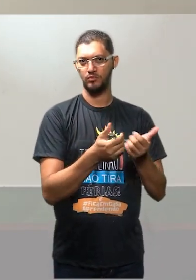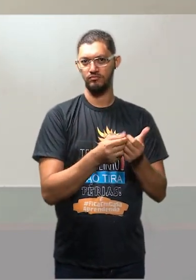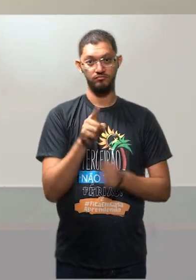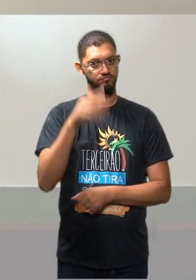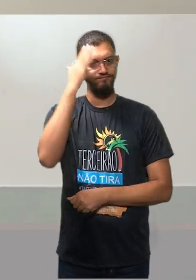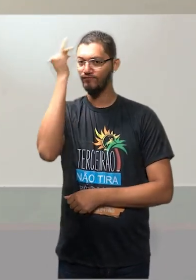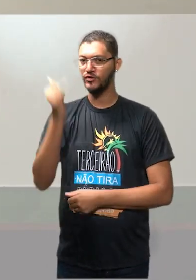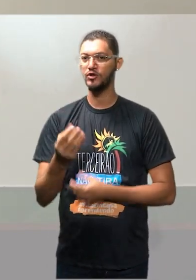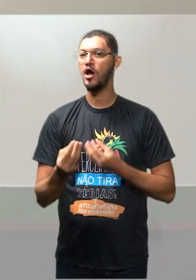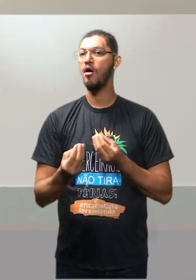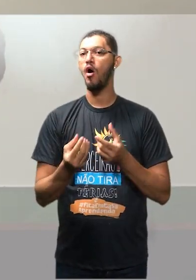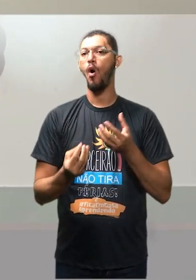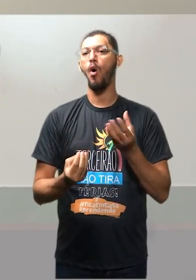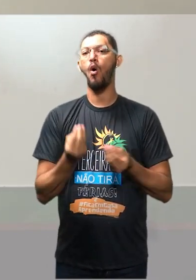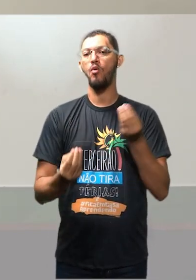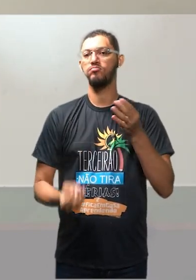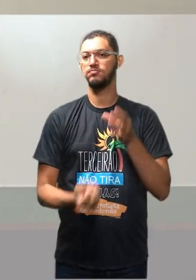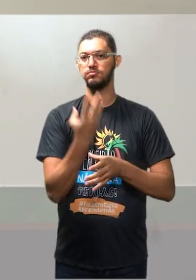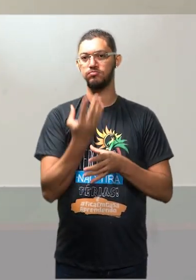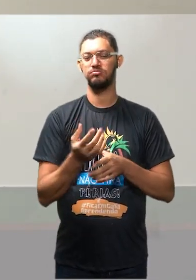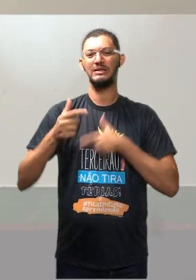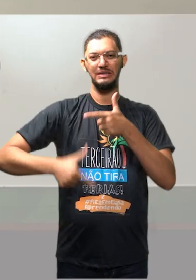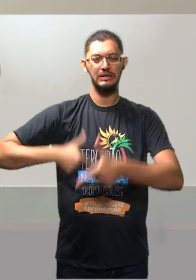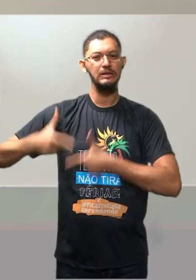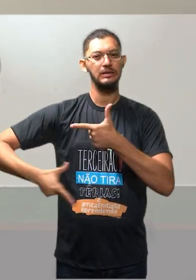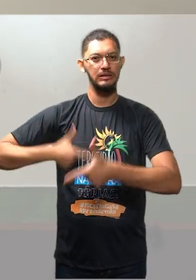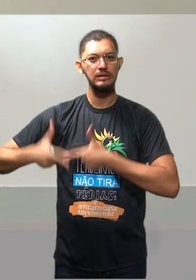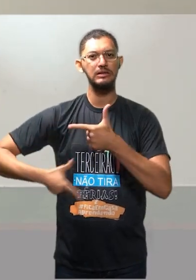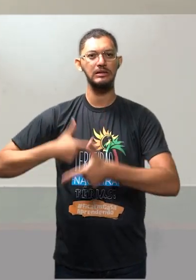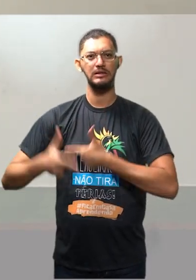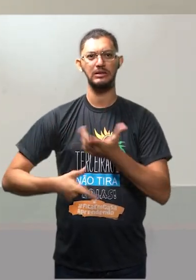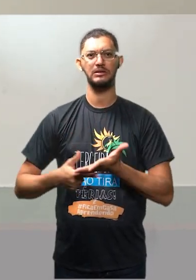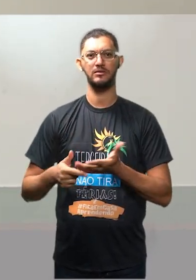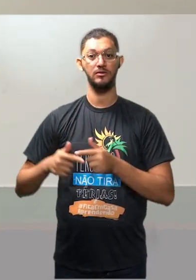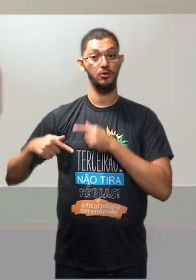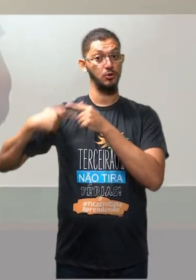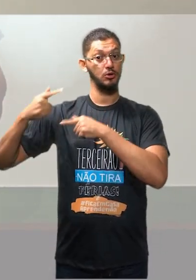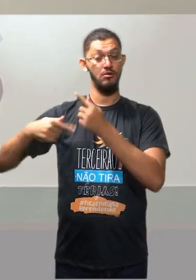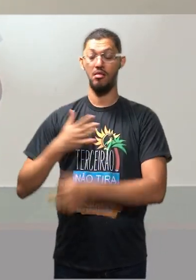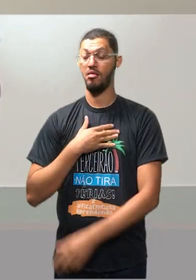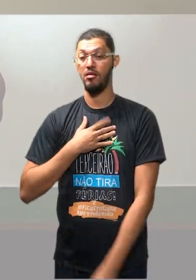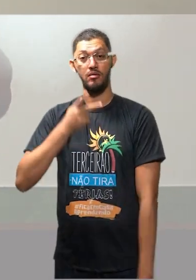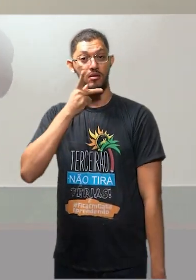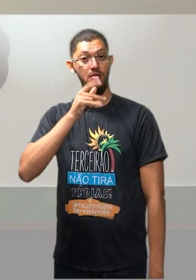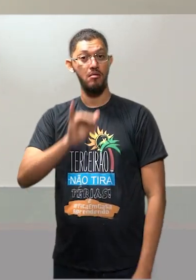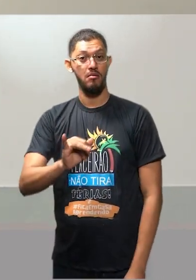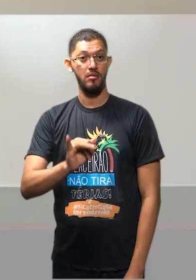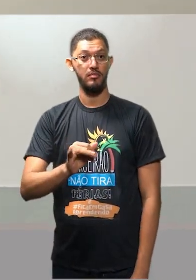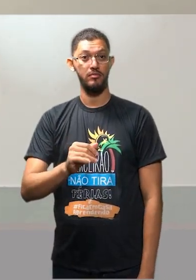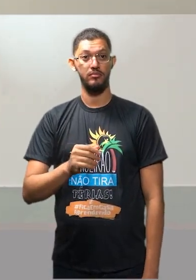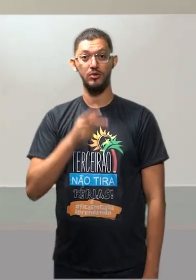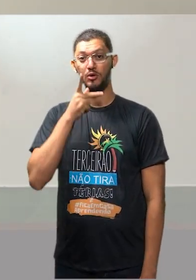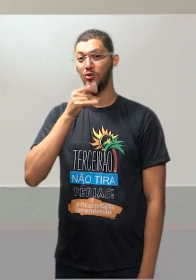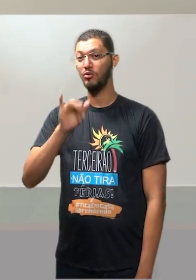sabem de onde veio a meia passagem. Veio da luta, né, da geração do meu pai. Da geração do pai ou do tio e de vocês,